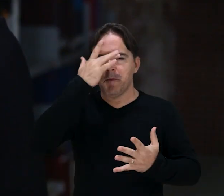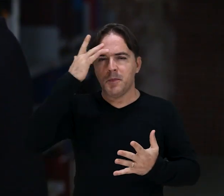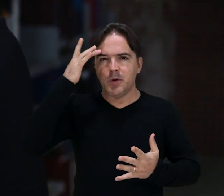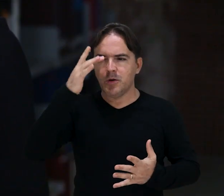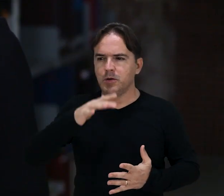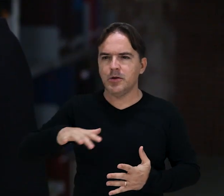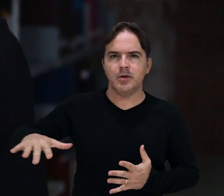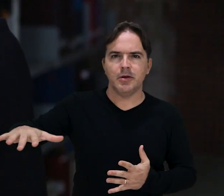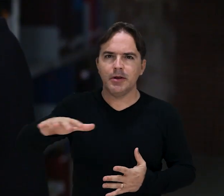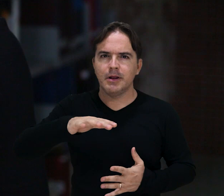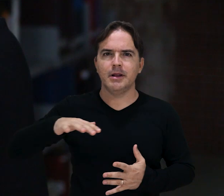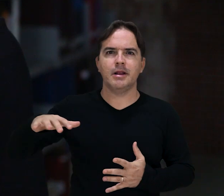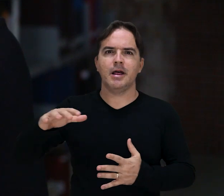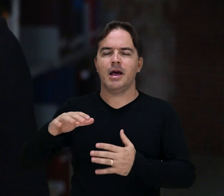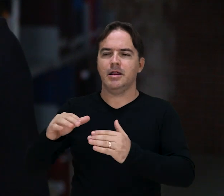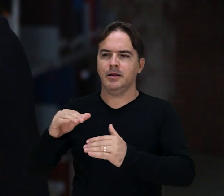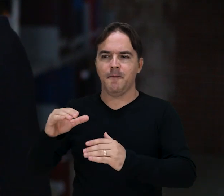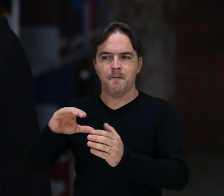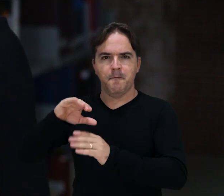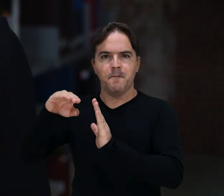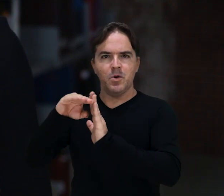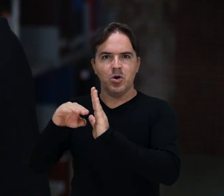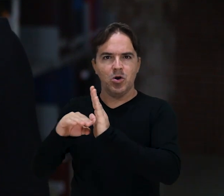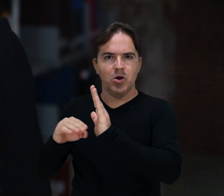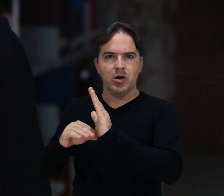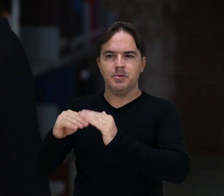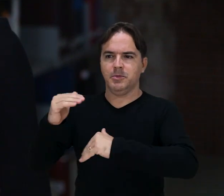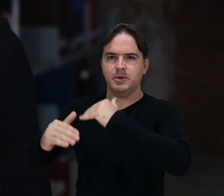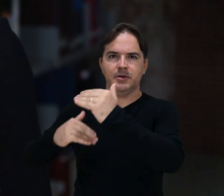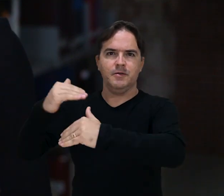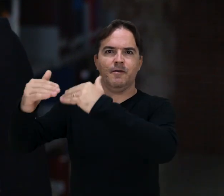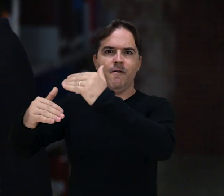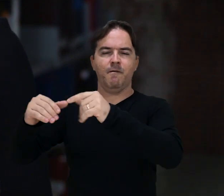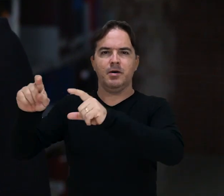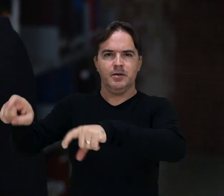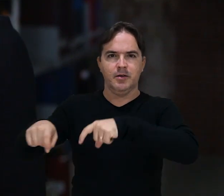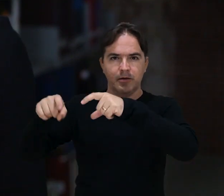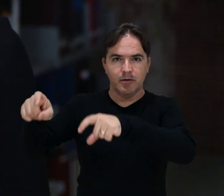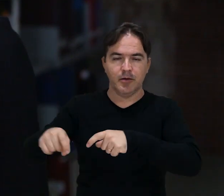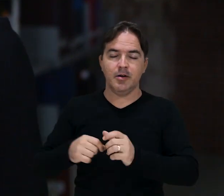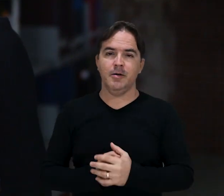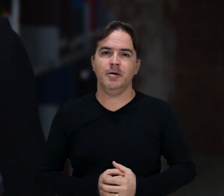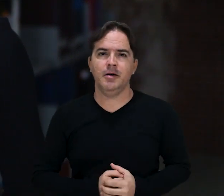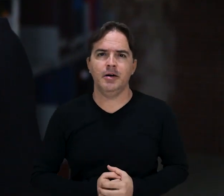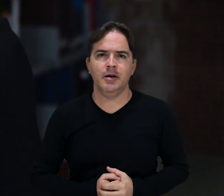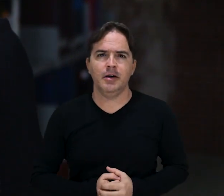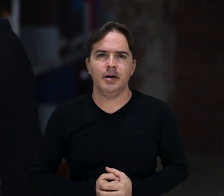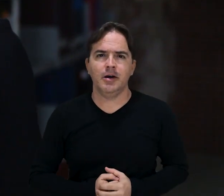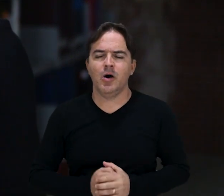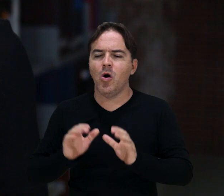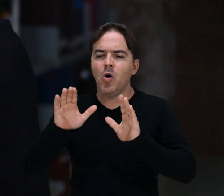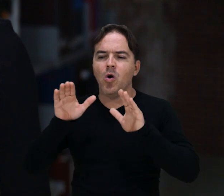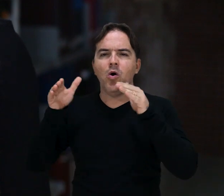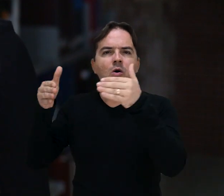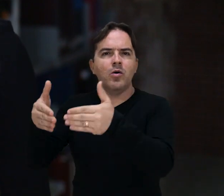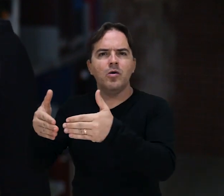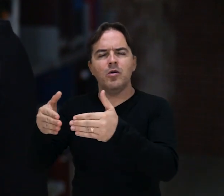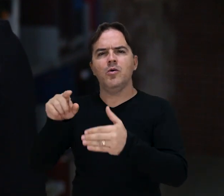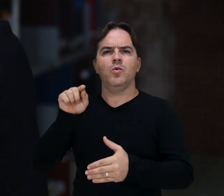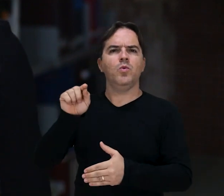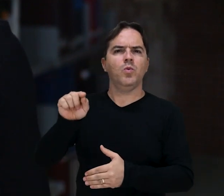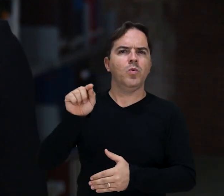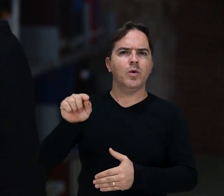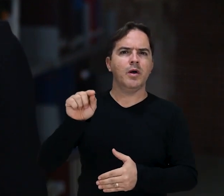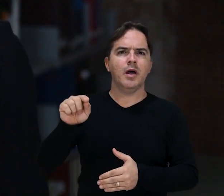colegiado do Programa de Pós-Graduação em Agricologia e Desenvolvimento Territorial. O principal objetivo dessa obra é difundir